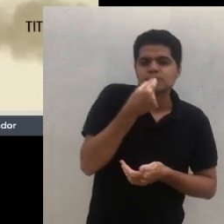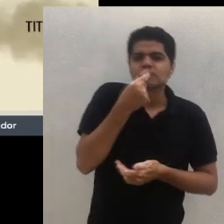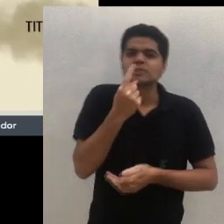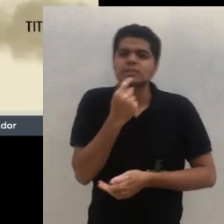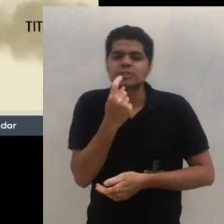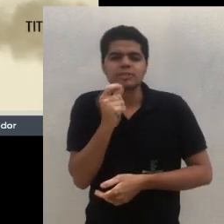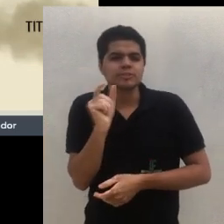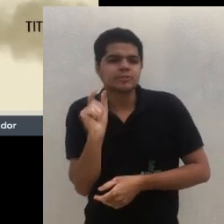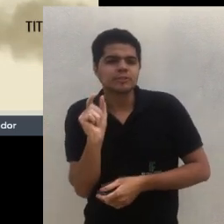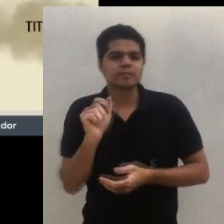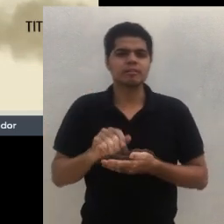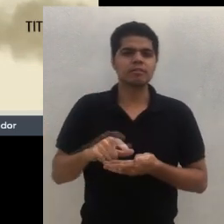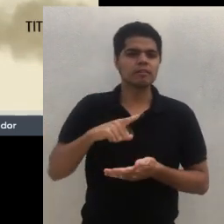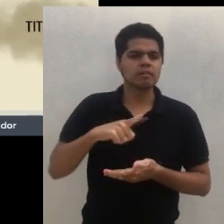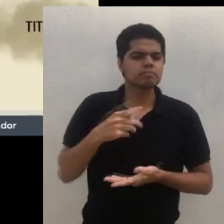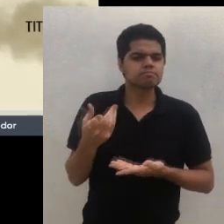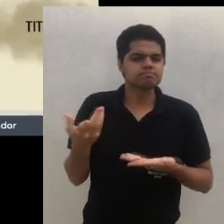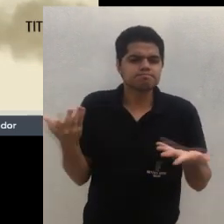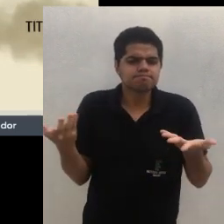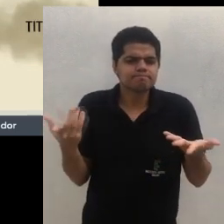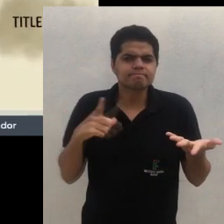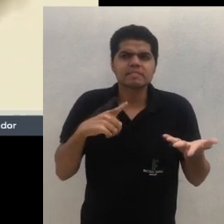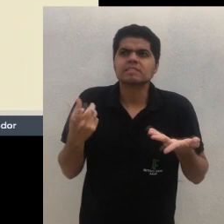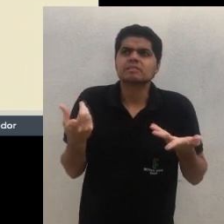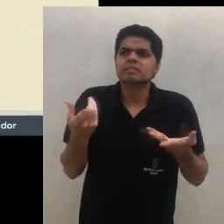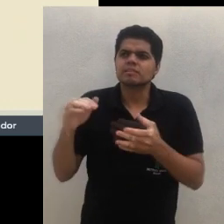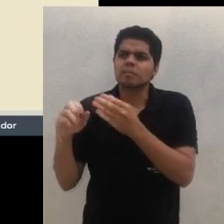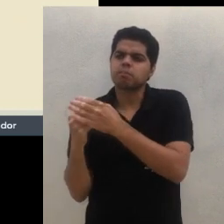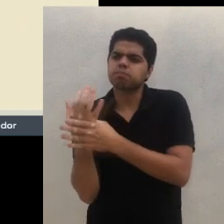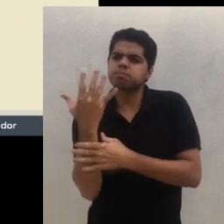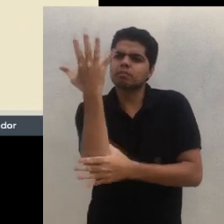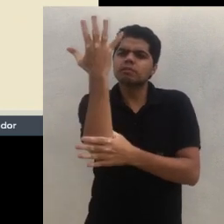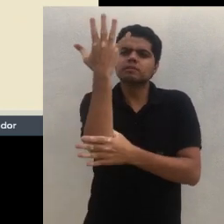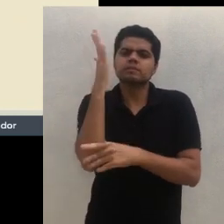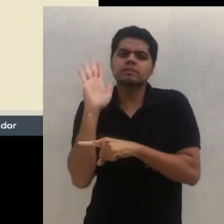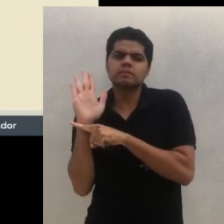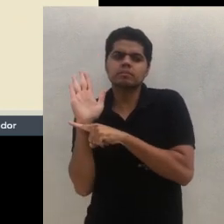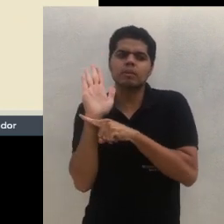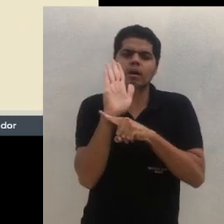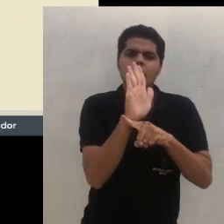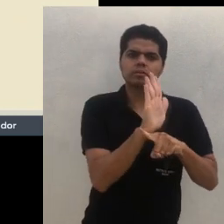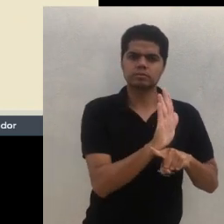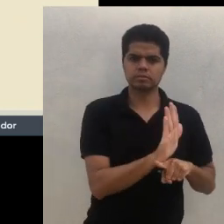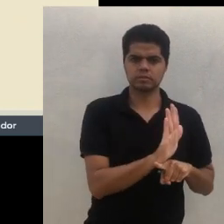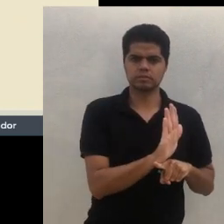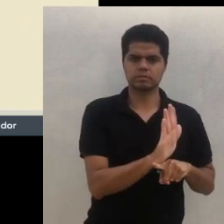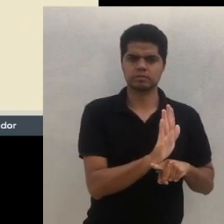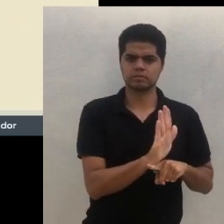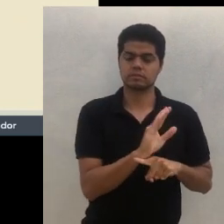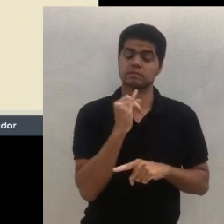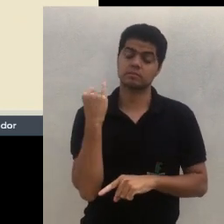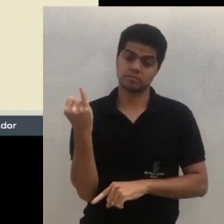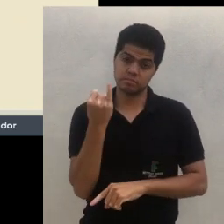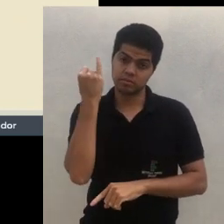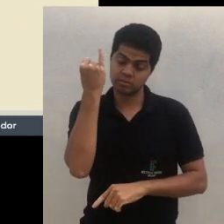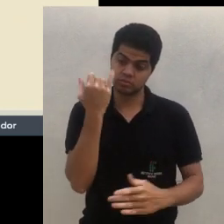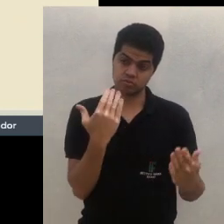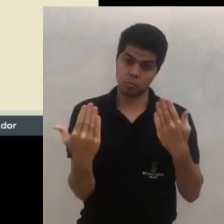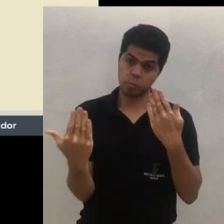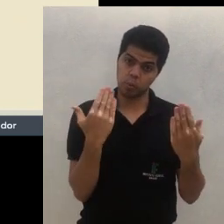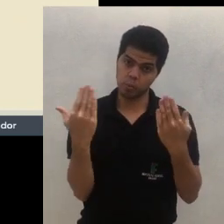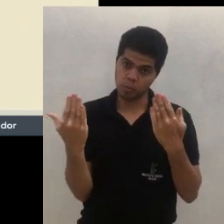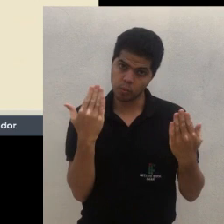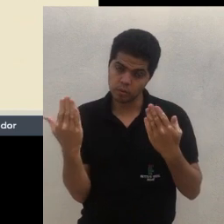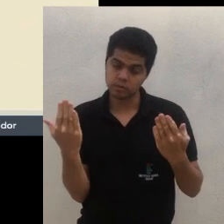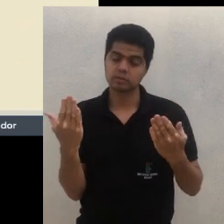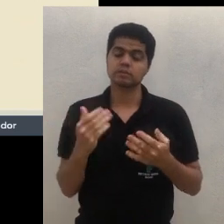aquela planta complementar? Então, é importante a gente fazer isso aí. Então, nessa montagem do SAF, por exemplo, eu botei só um